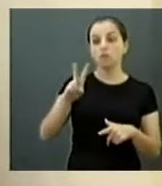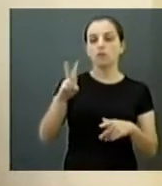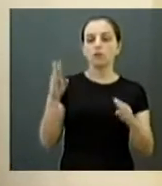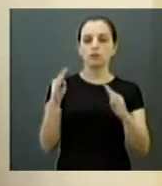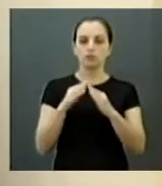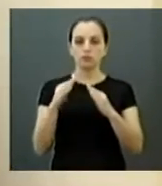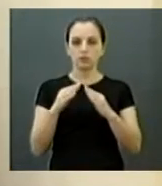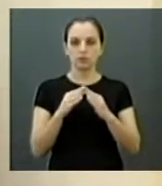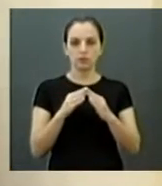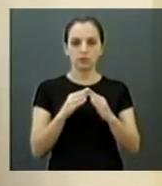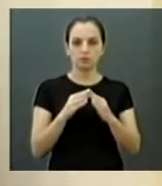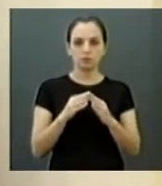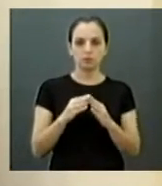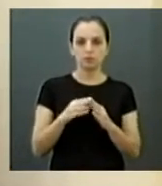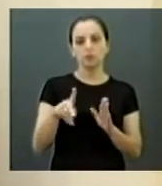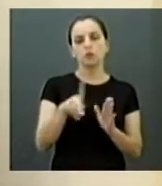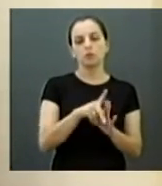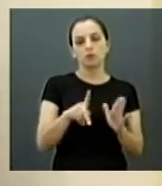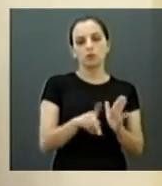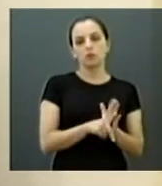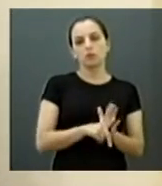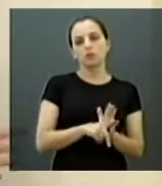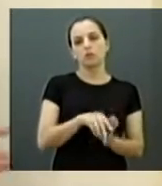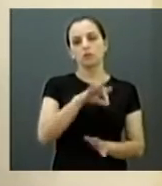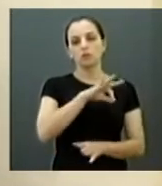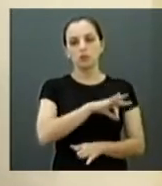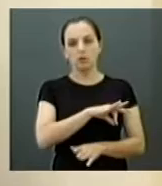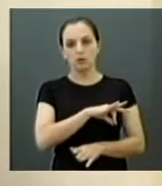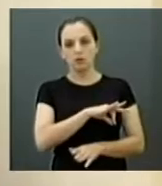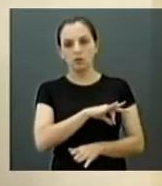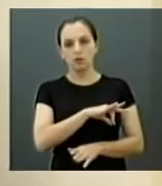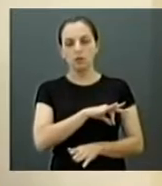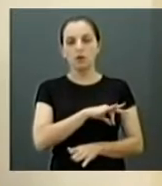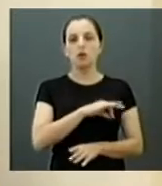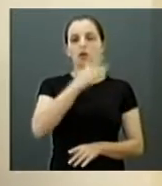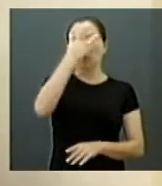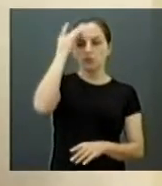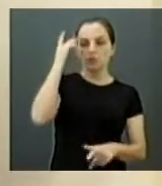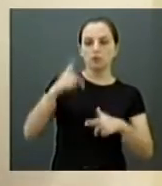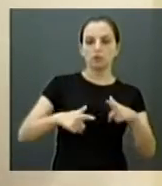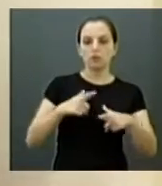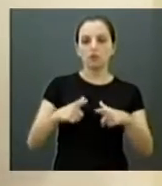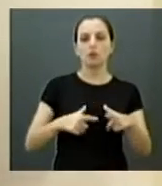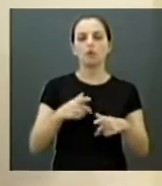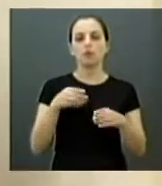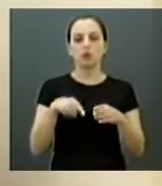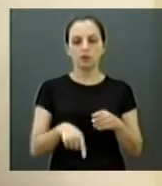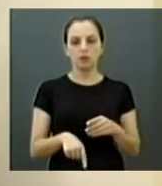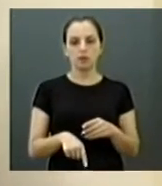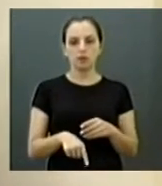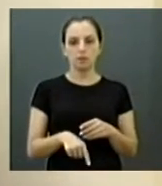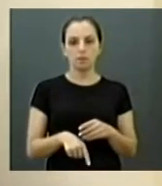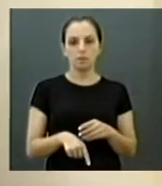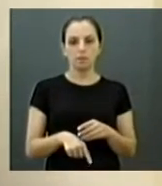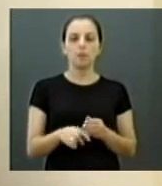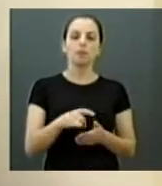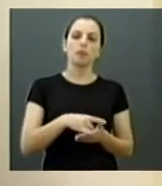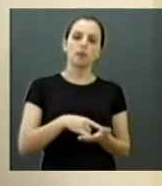No que se refere ao projeto de reajuste dos servidores e também a polêmica envolvendo o requerimento do vereador Edilopes,